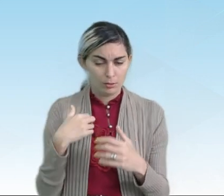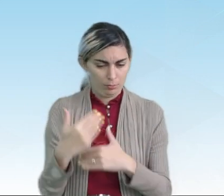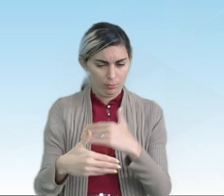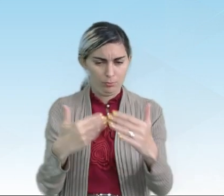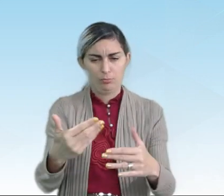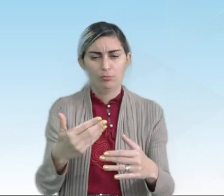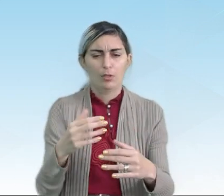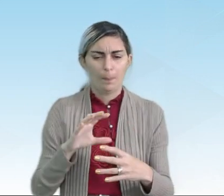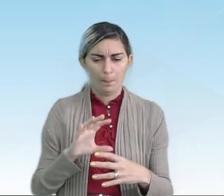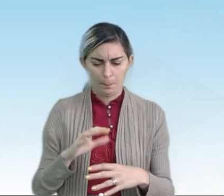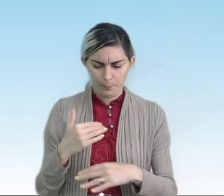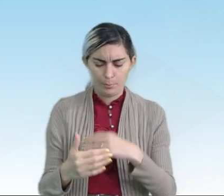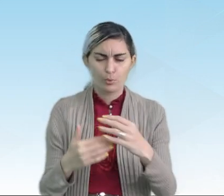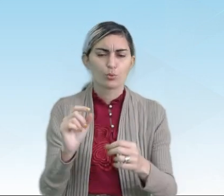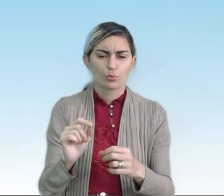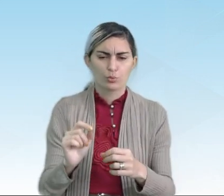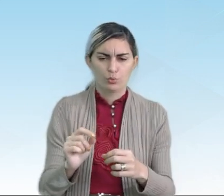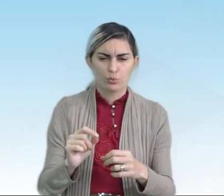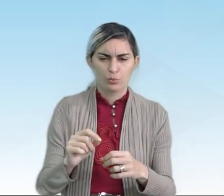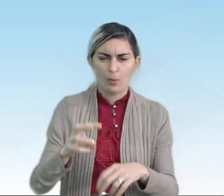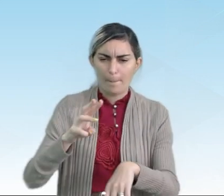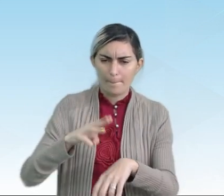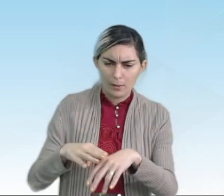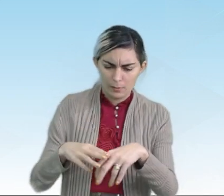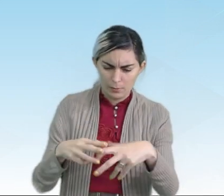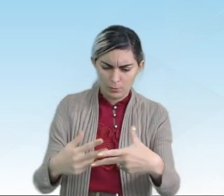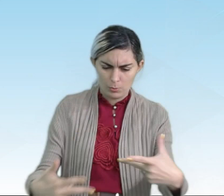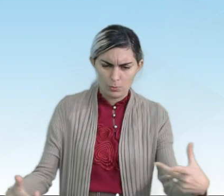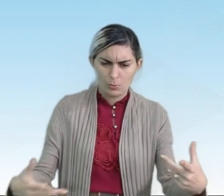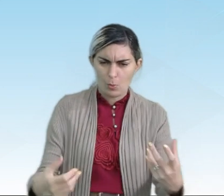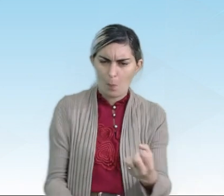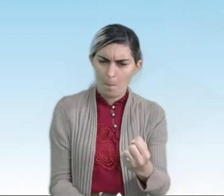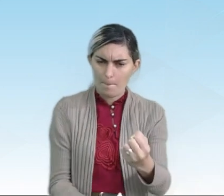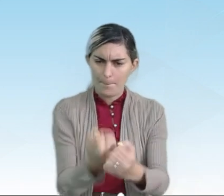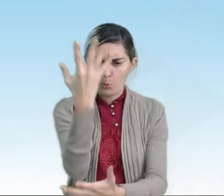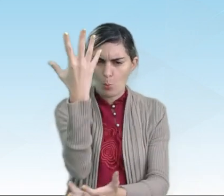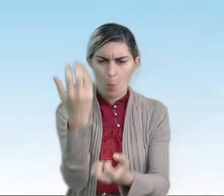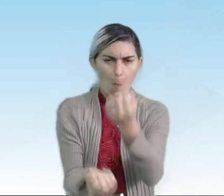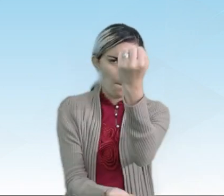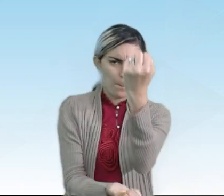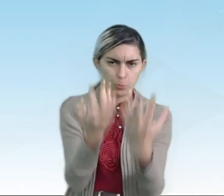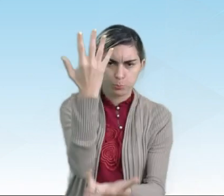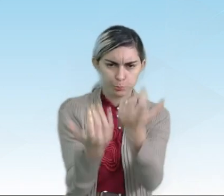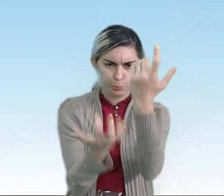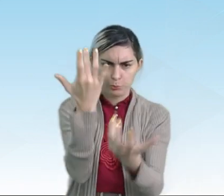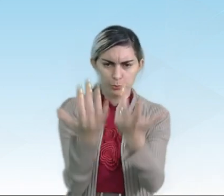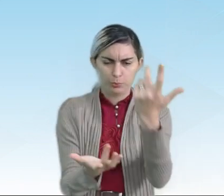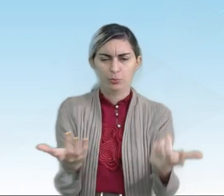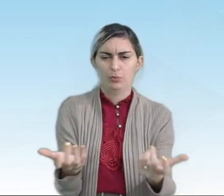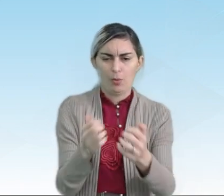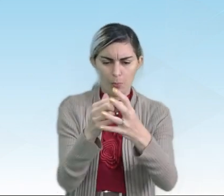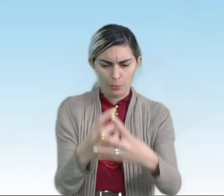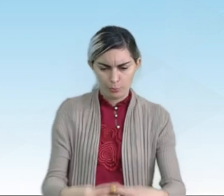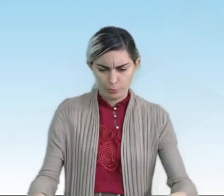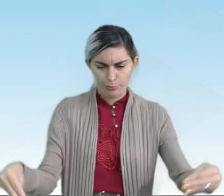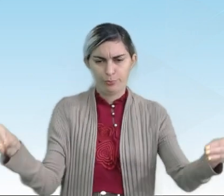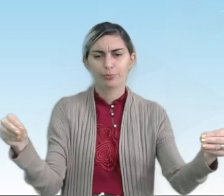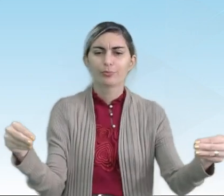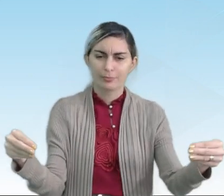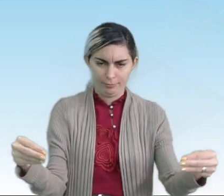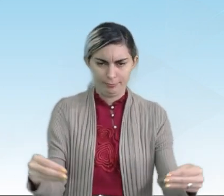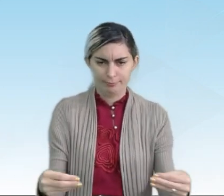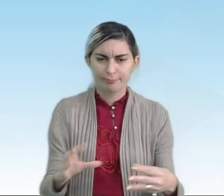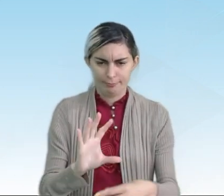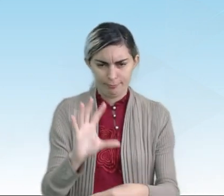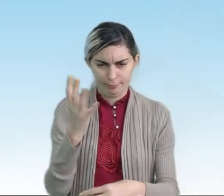dos processos de meteorização, erosão, transporte e sedimentação. E